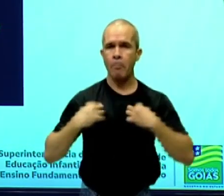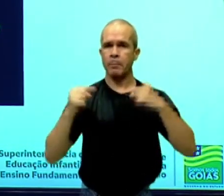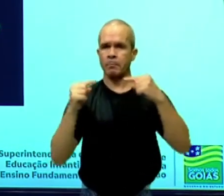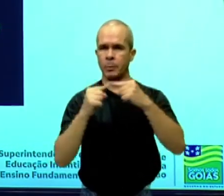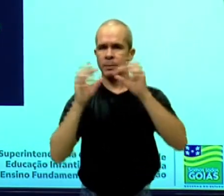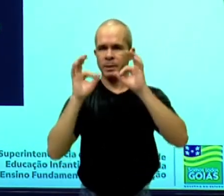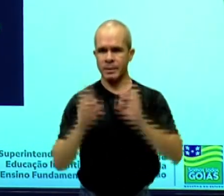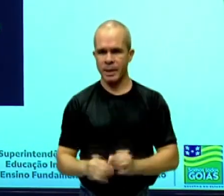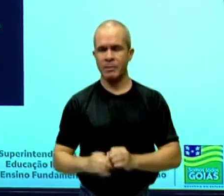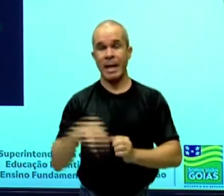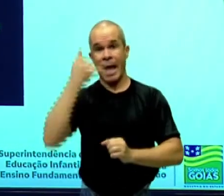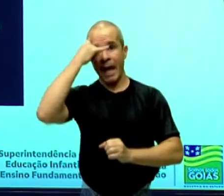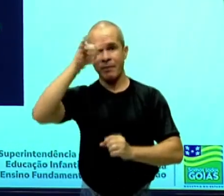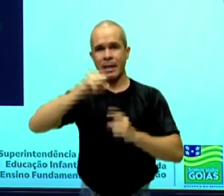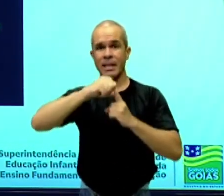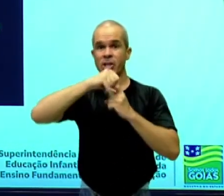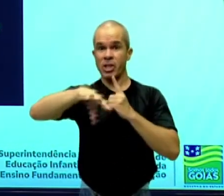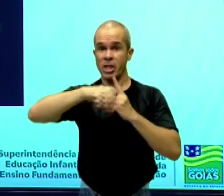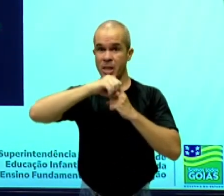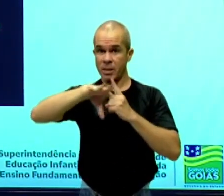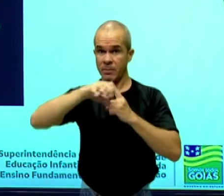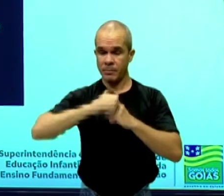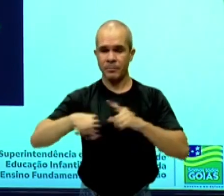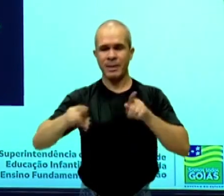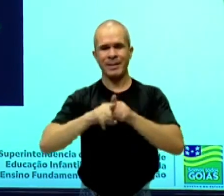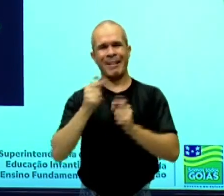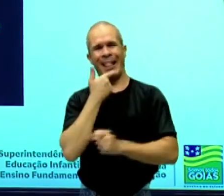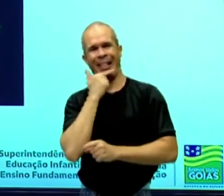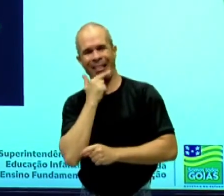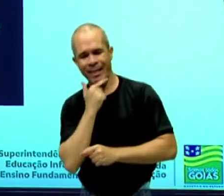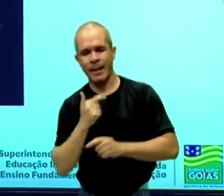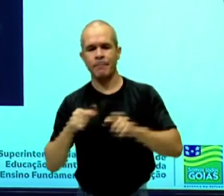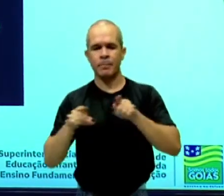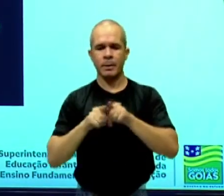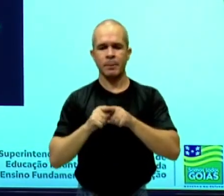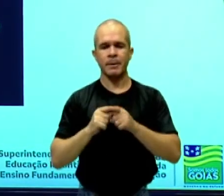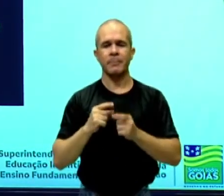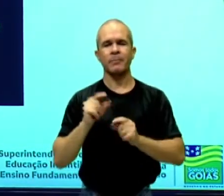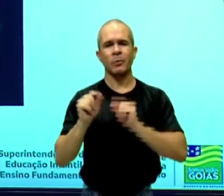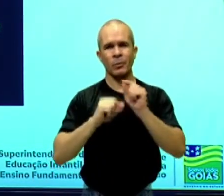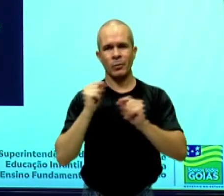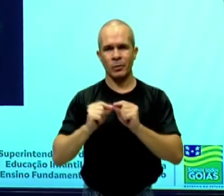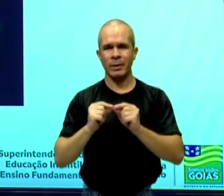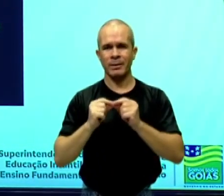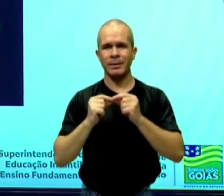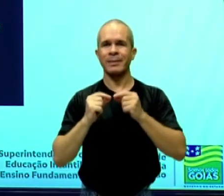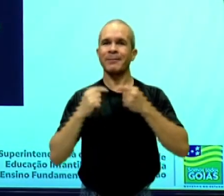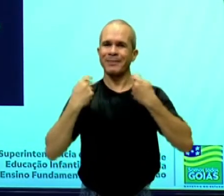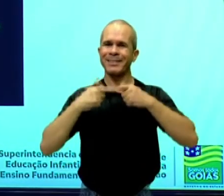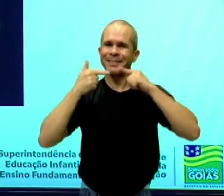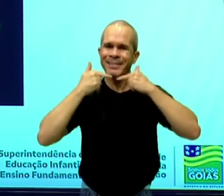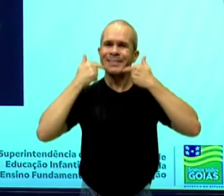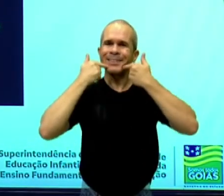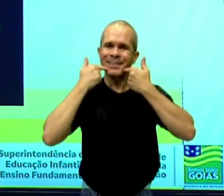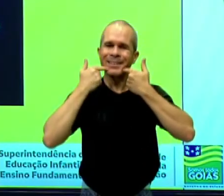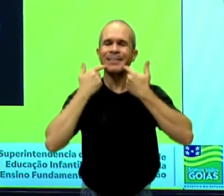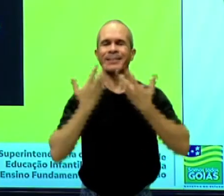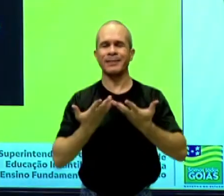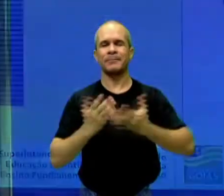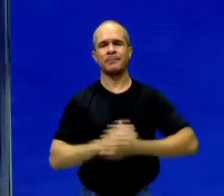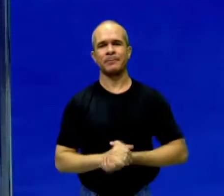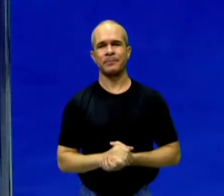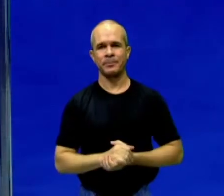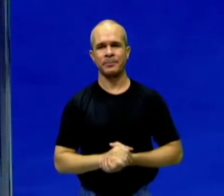evitar agir em situações cômicas e esboçar, semblante que revele confiança e simpatia.